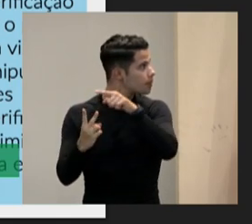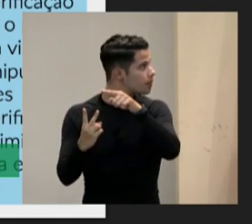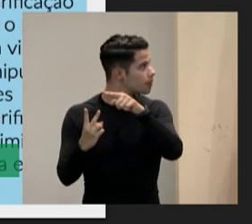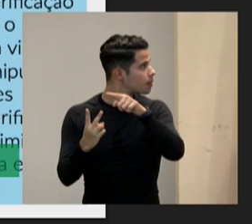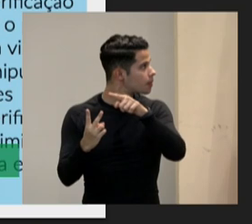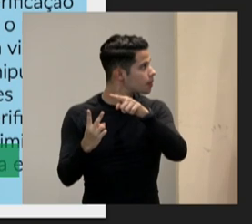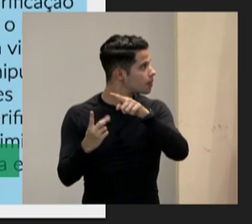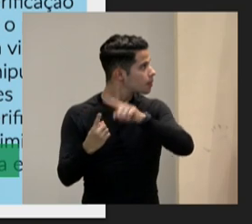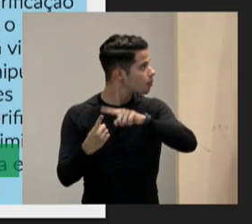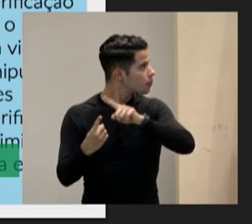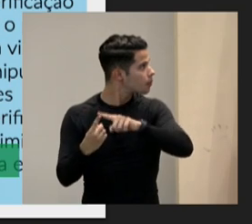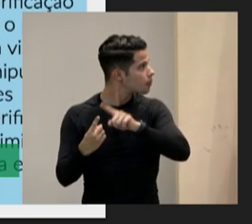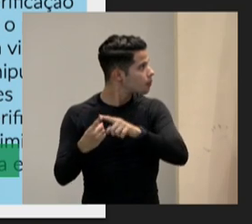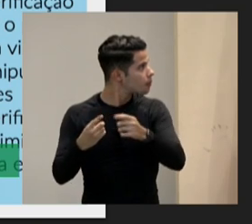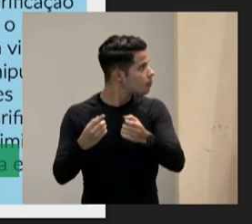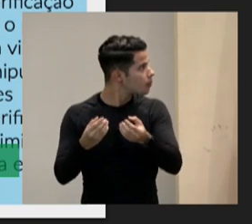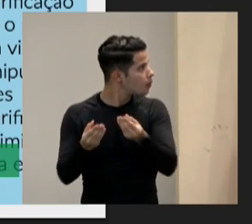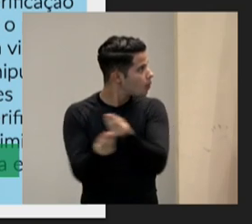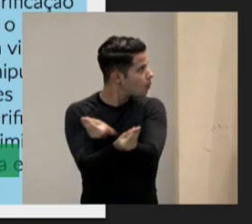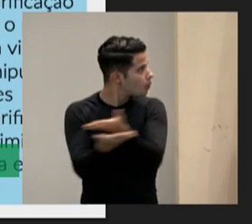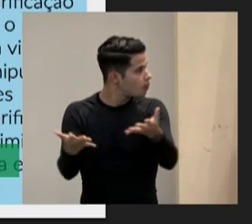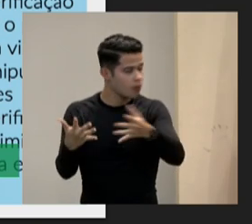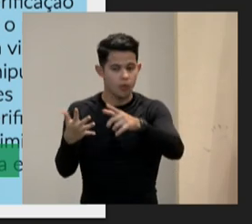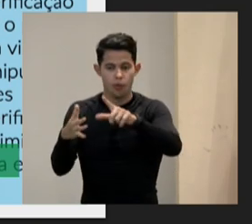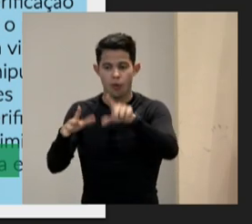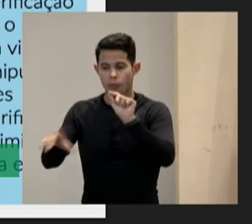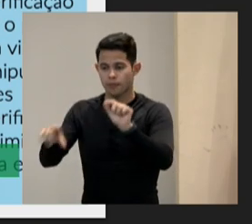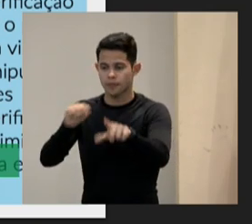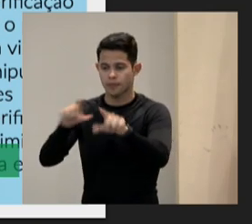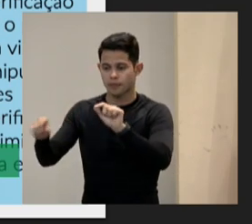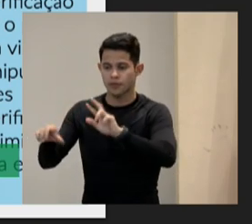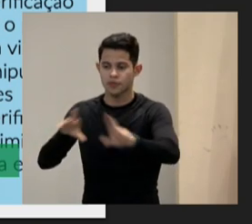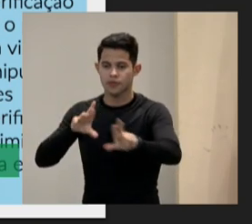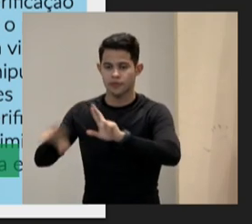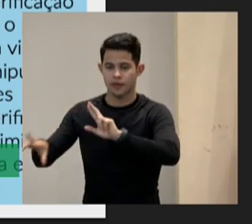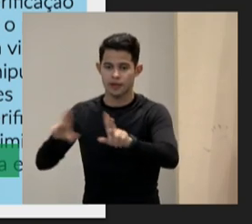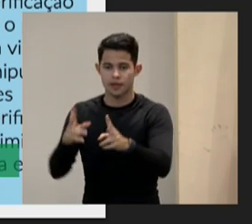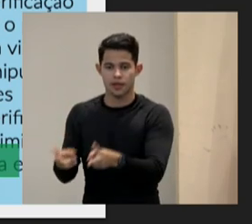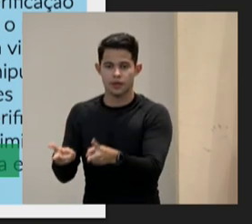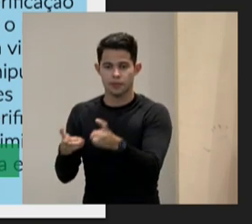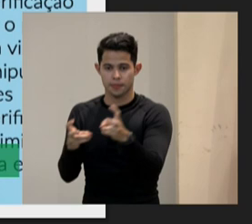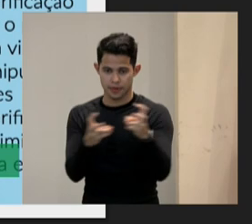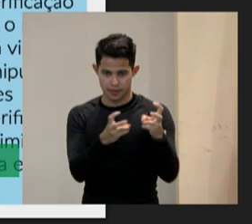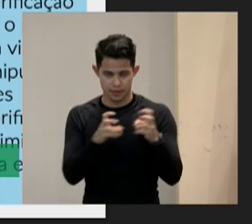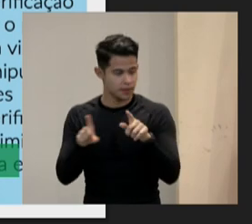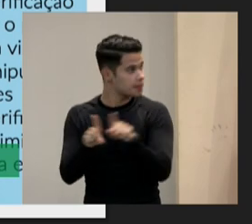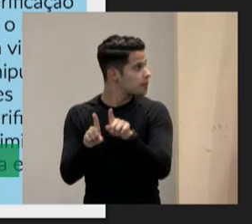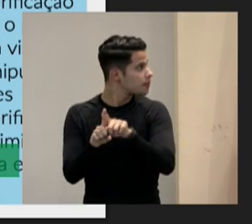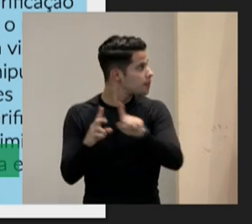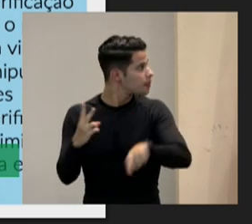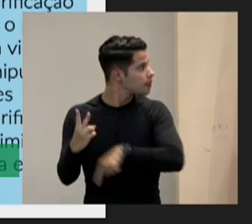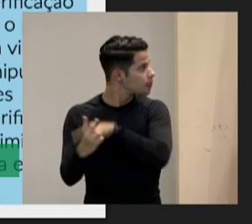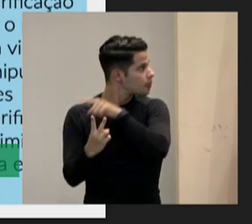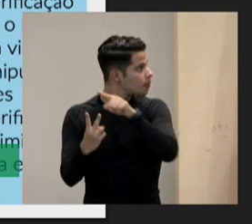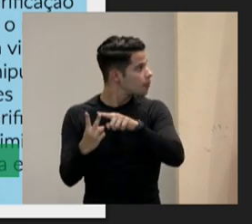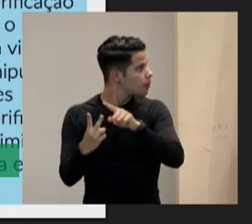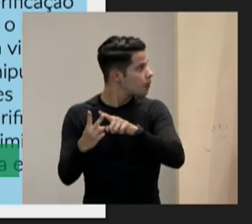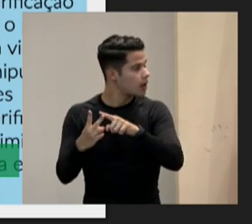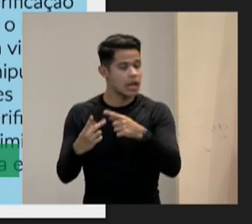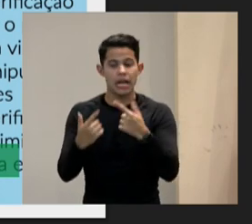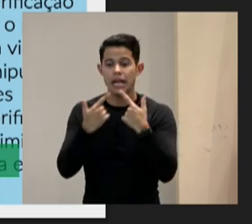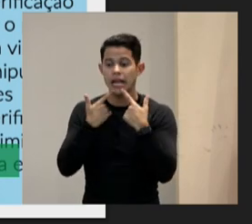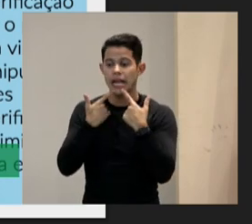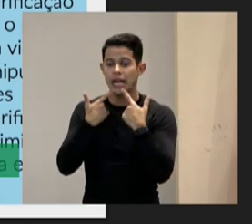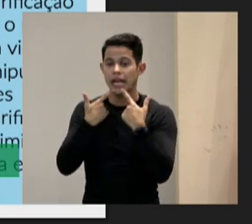oferecer opções diferentes para percepção dois fornecer várias opções para linguagem